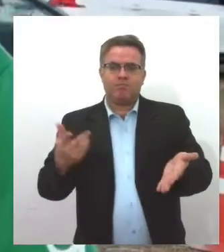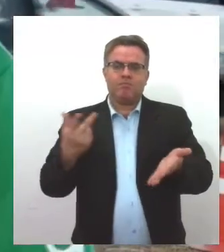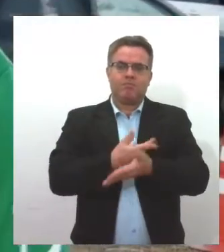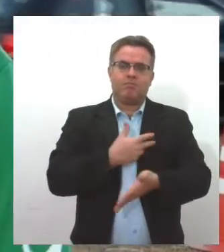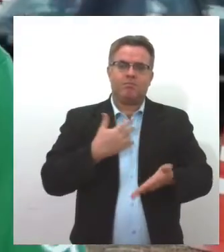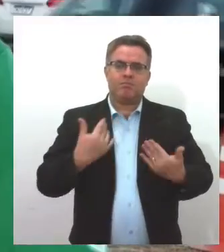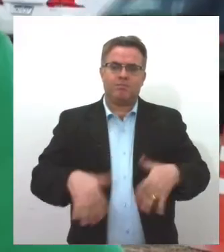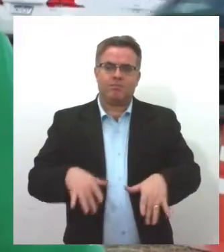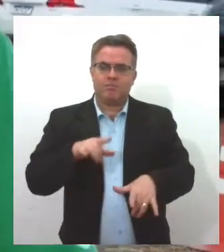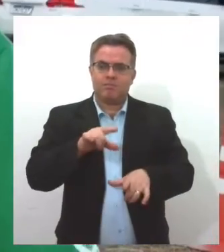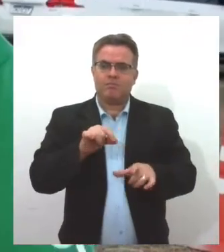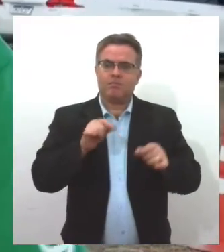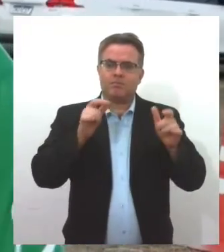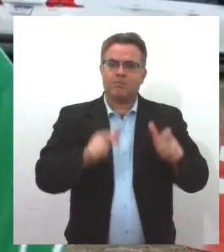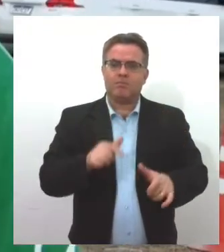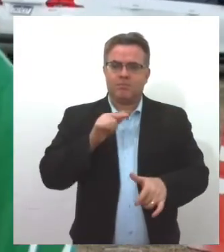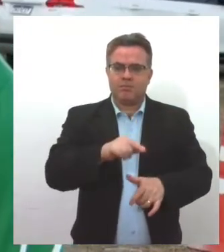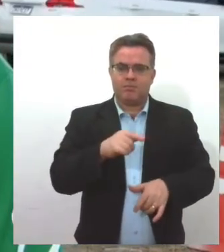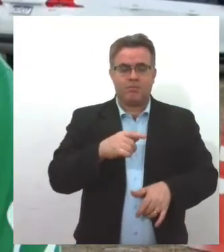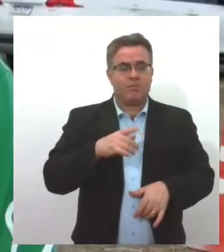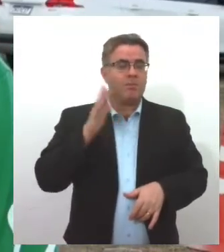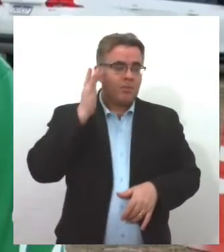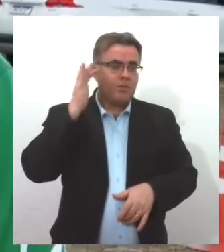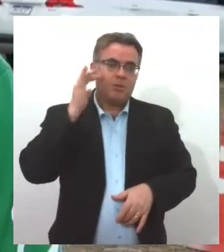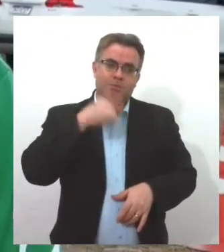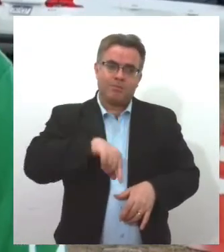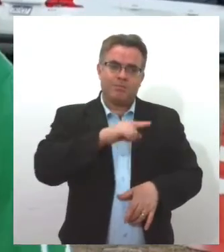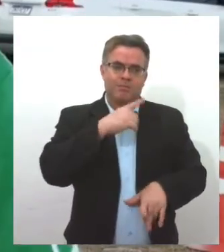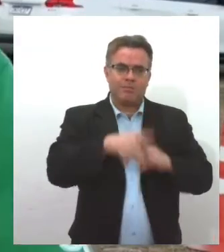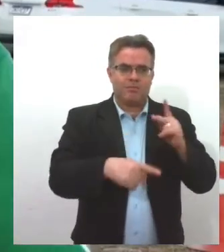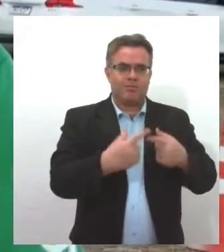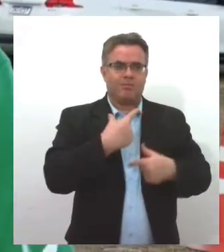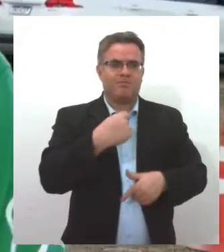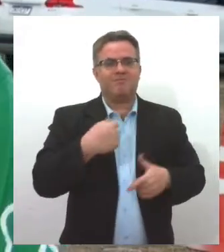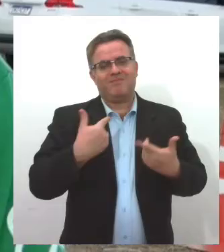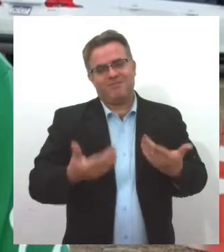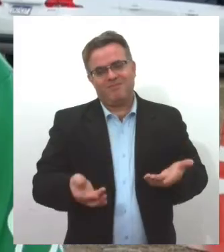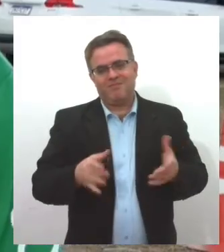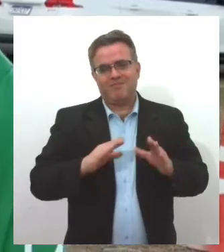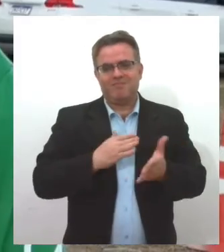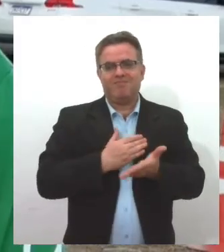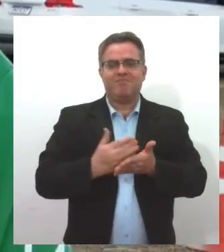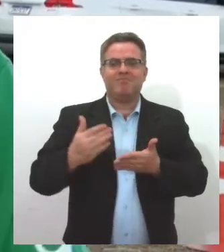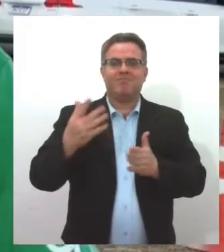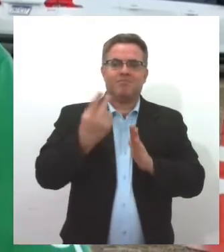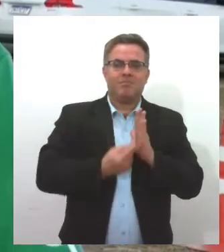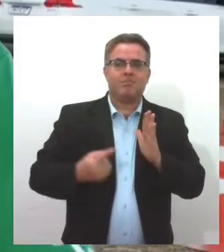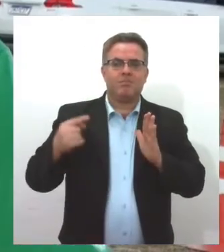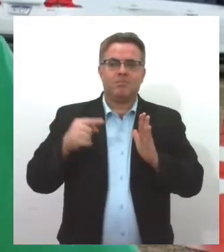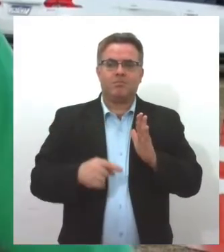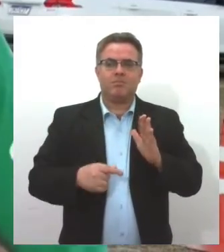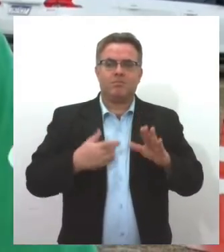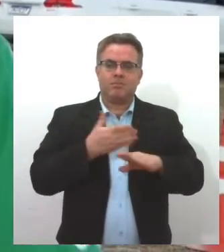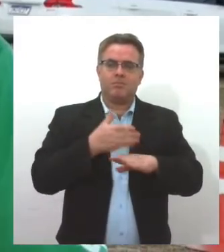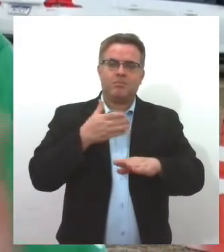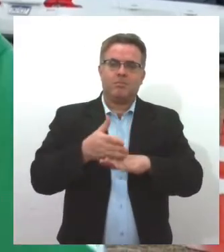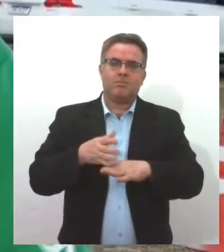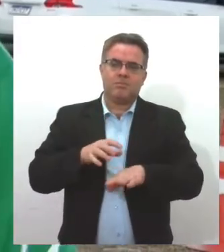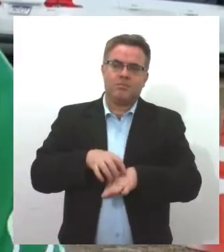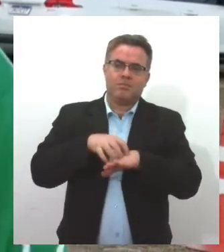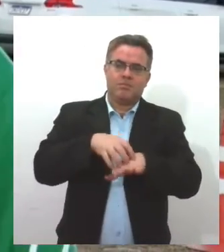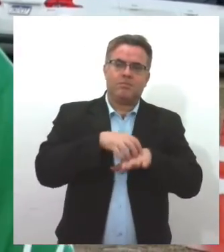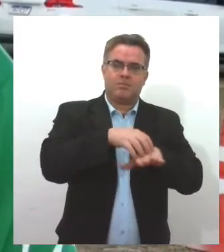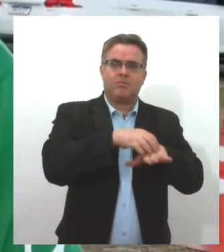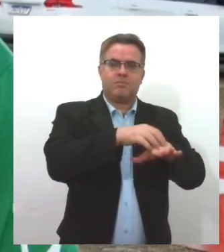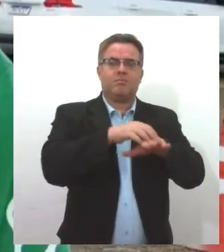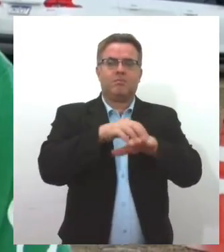gente que escolheu o Alok, mas o Alok acabou escolhendo a gente. Nossa ideia inicial era partir como se fosse uma caravana de bairro em bairro